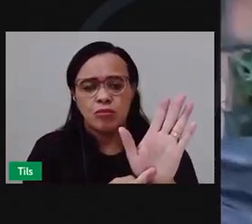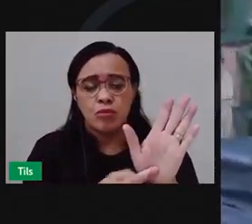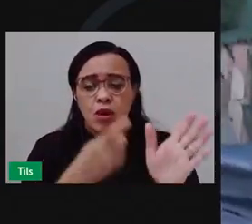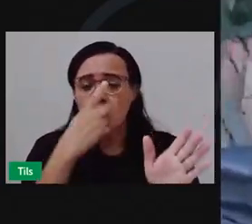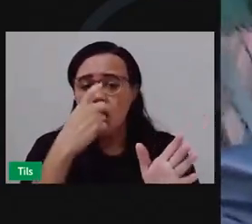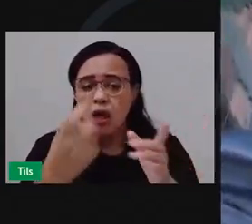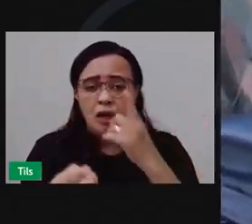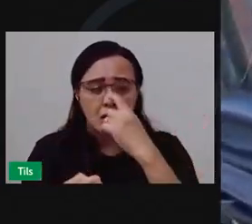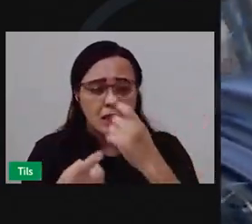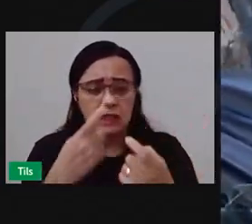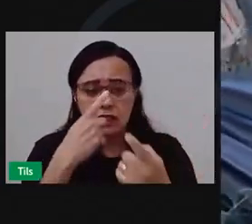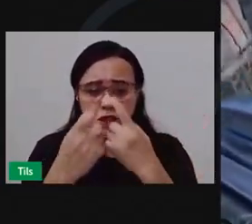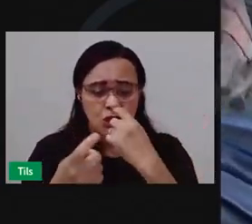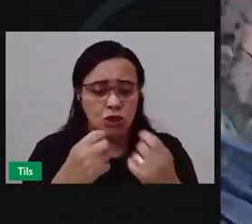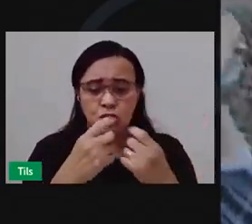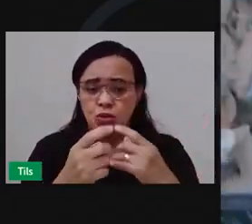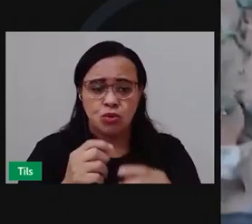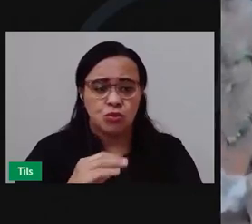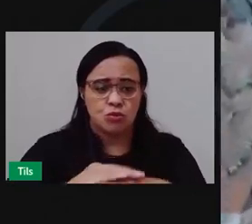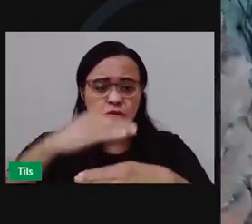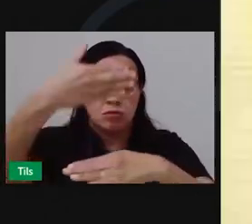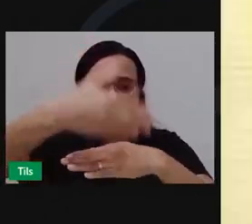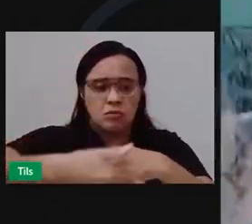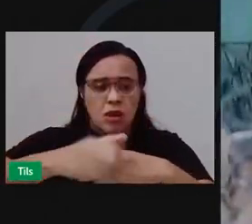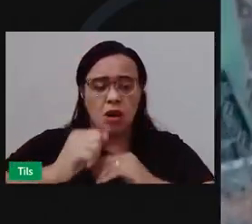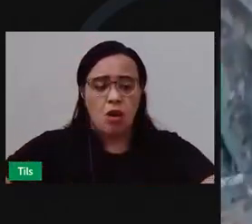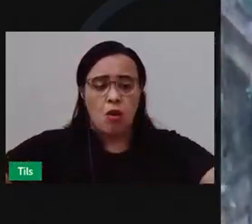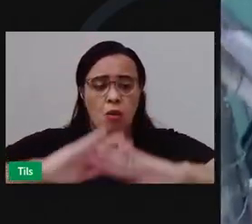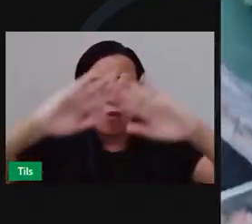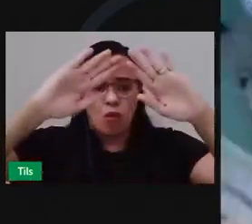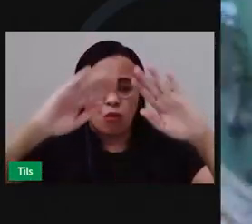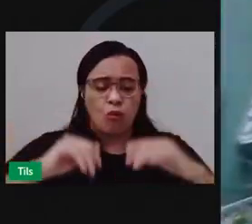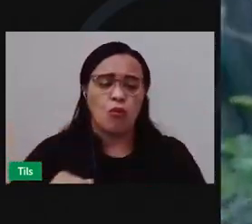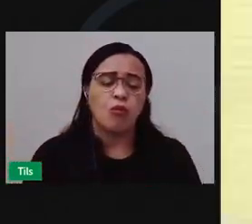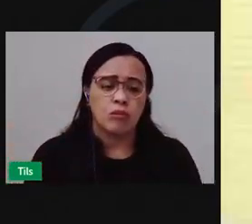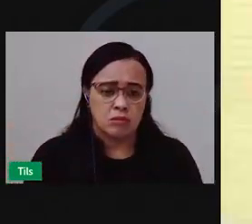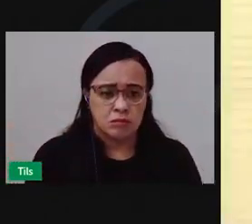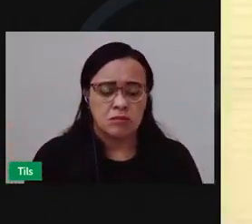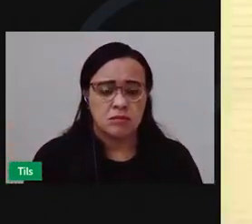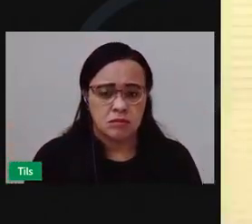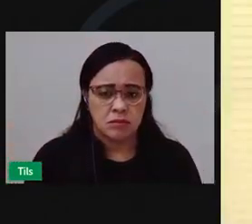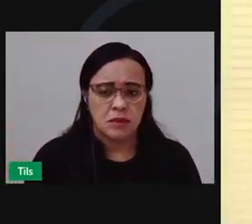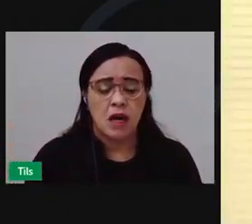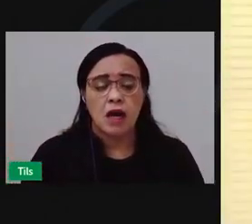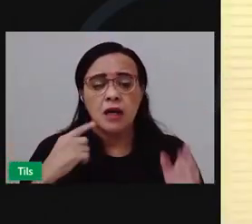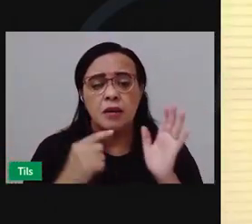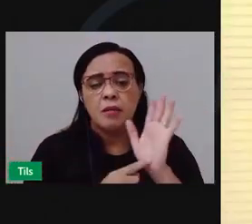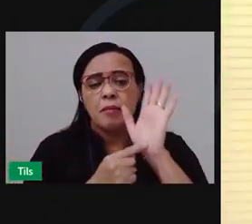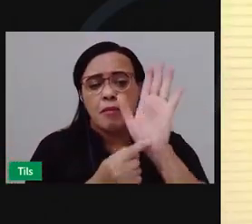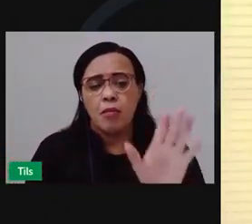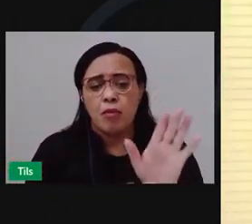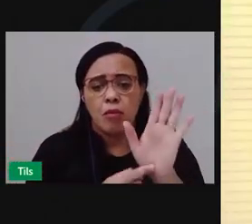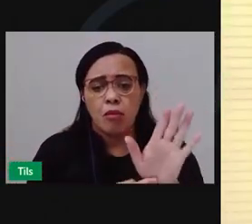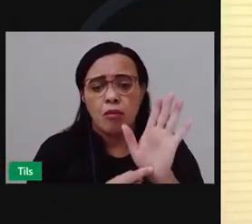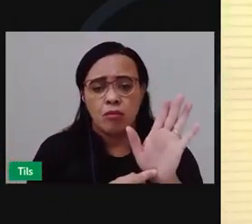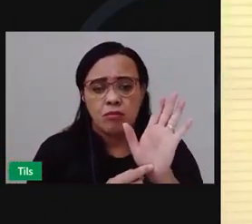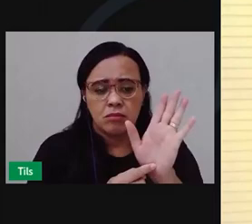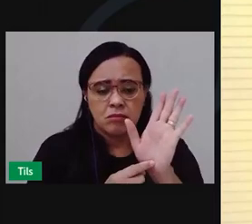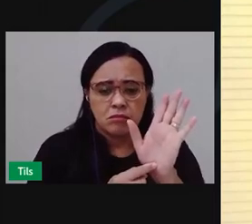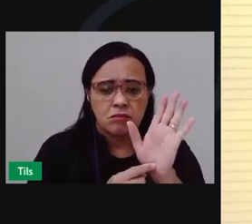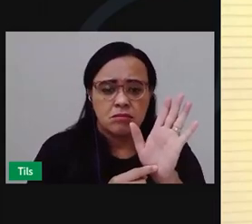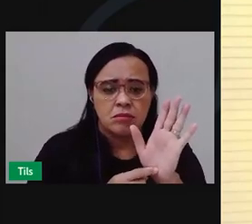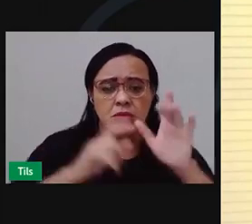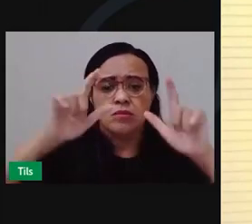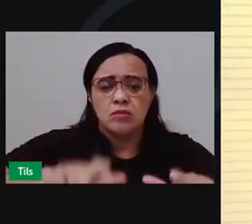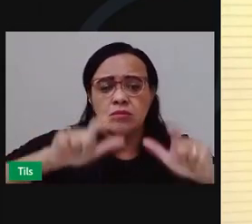está só na avenida aqui não. Estou te ouvindo, Ricardo. André Silva, enquanto você mostra aí a sua equipe também as imagens, eu quero fazer uma pergunta. Cadê a caixa coletora?